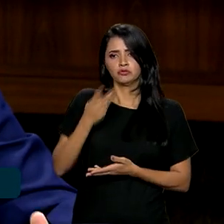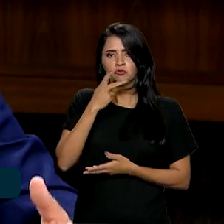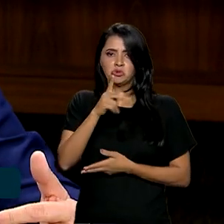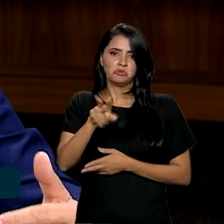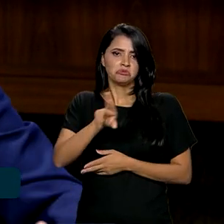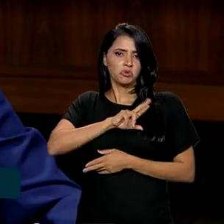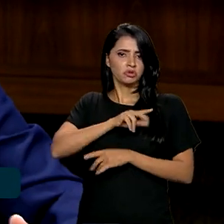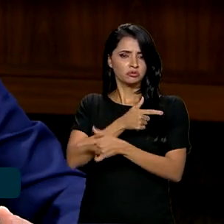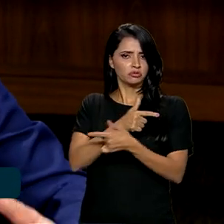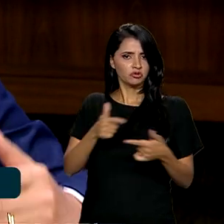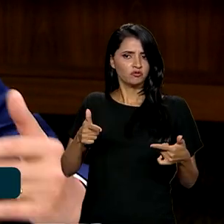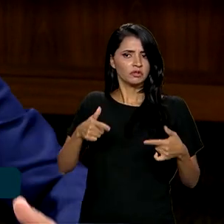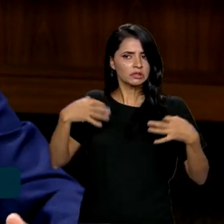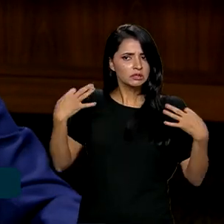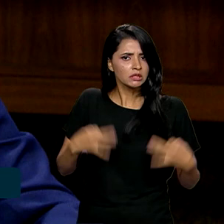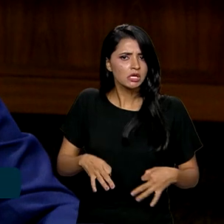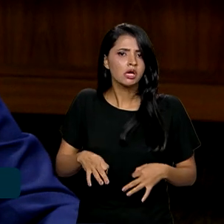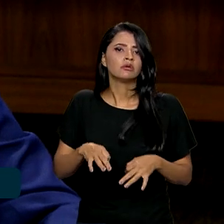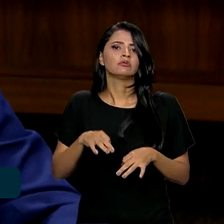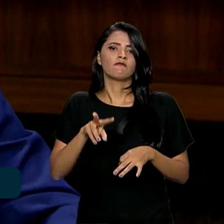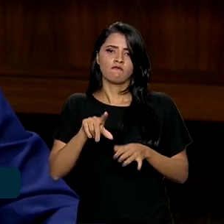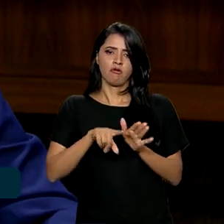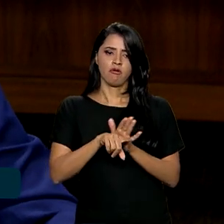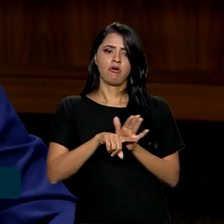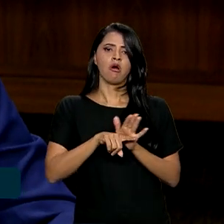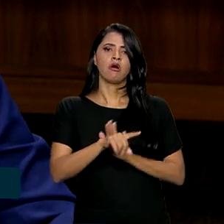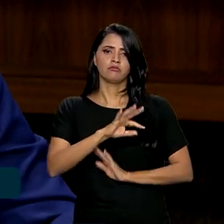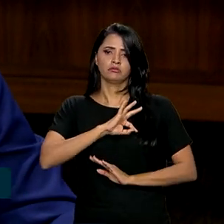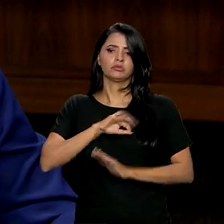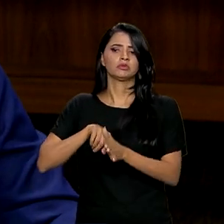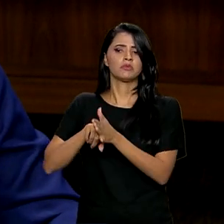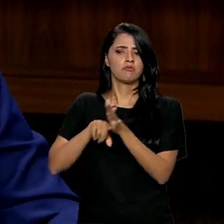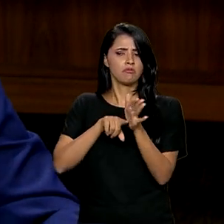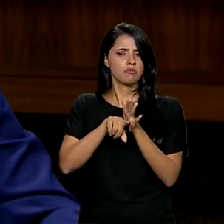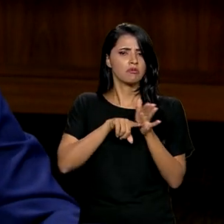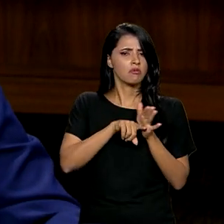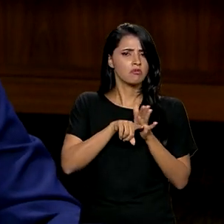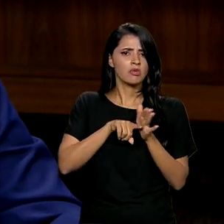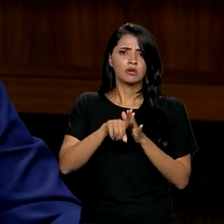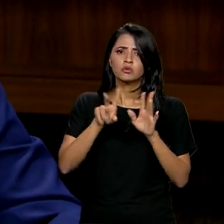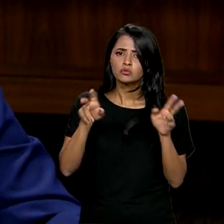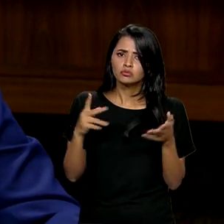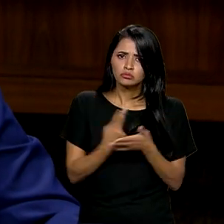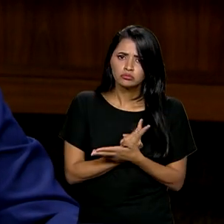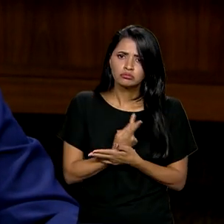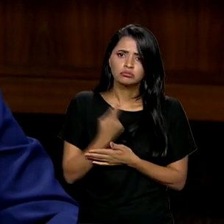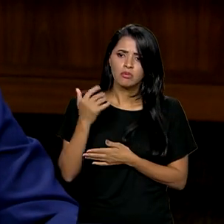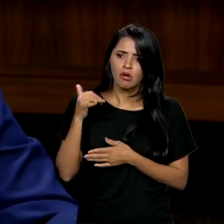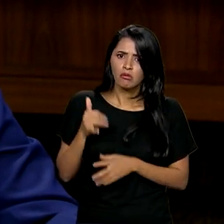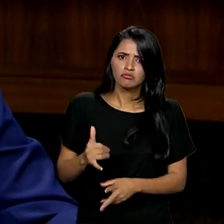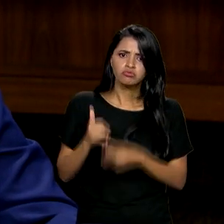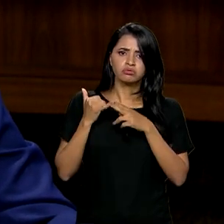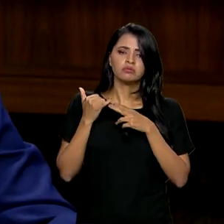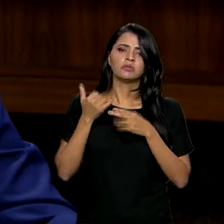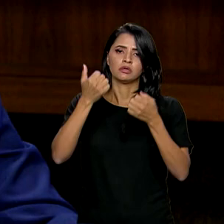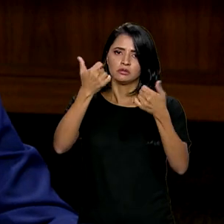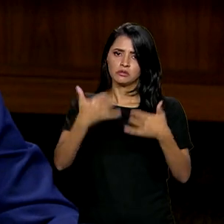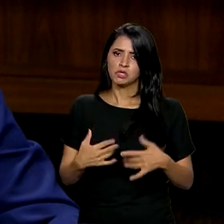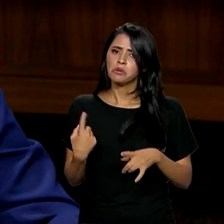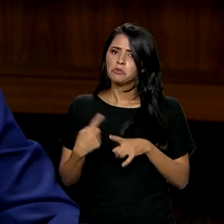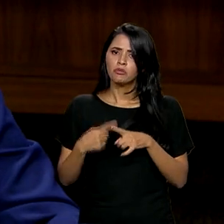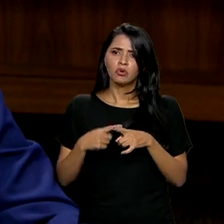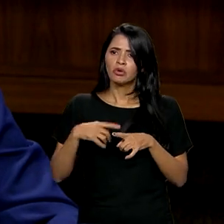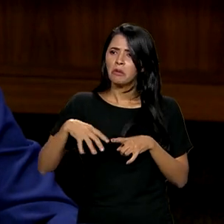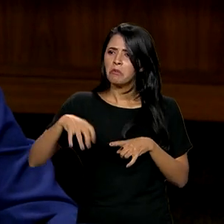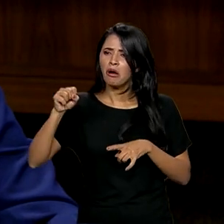respostas firmes, solicitar investigação policial sobre esse episódio para esclarecer à sociedade o que levou a